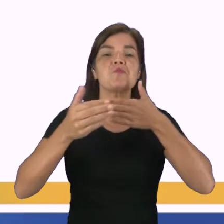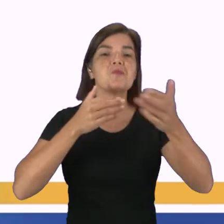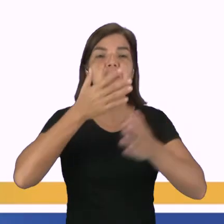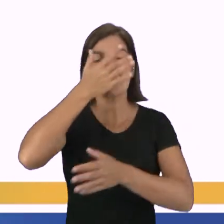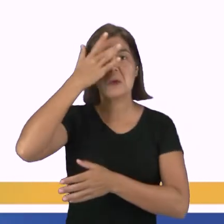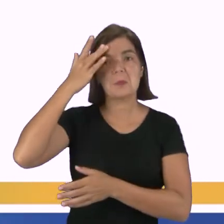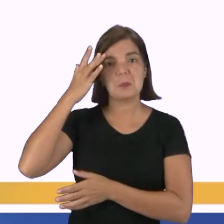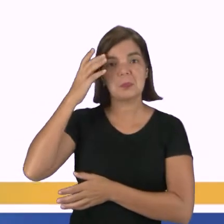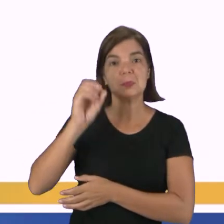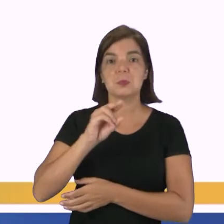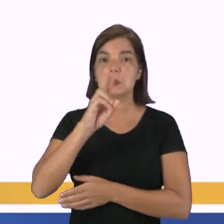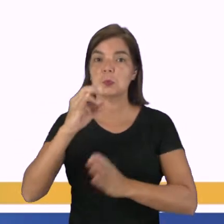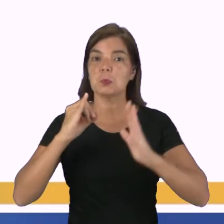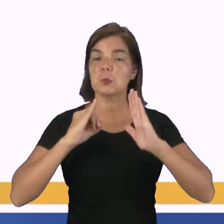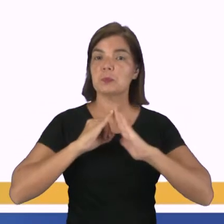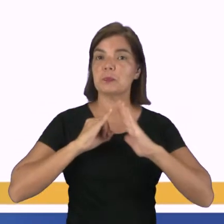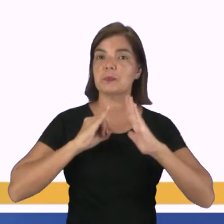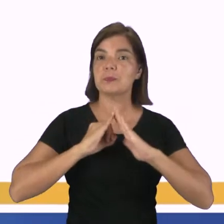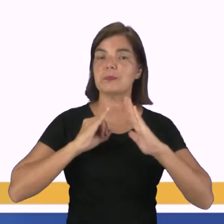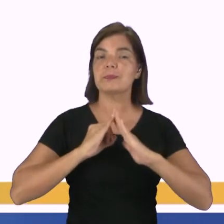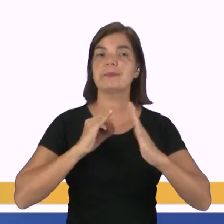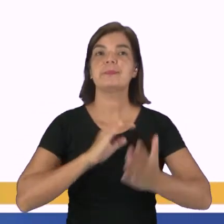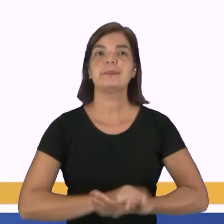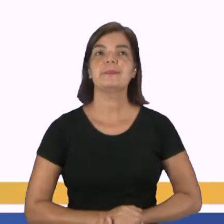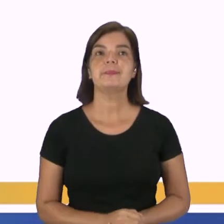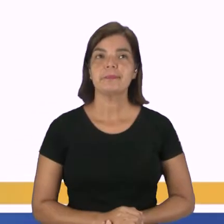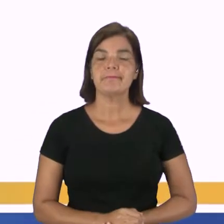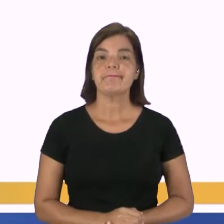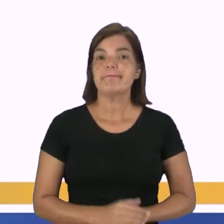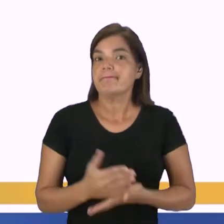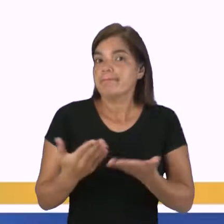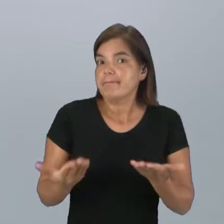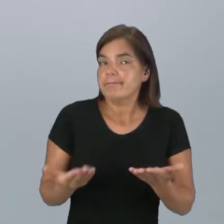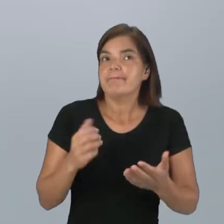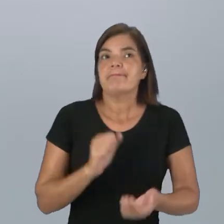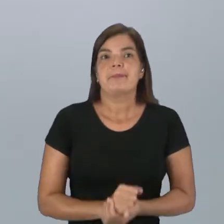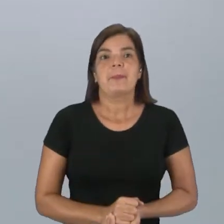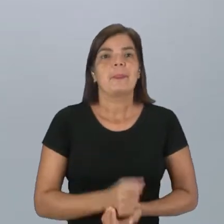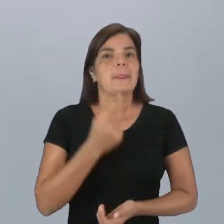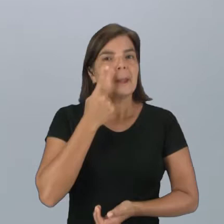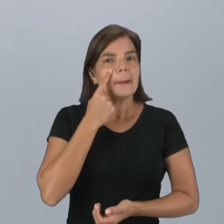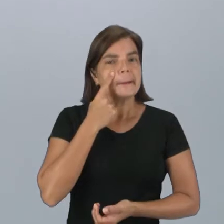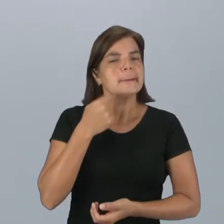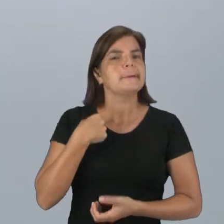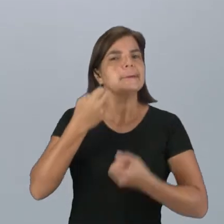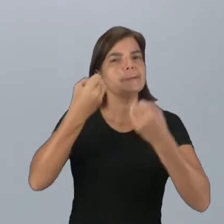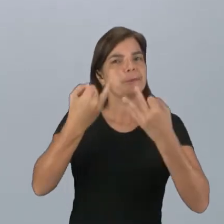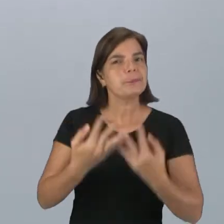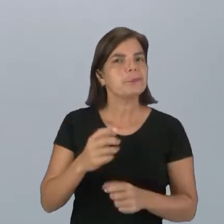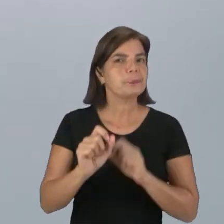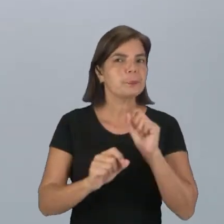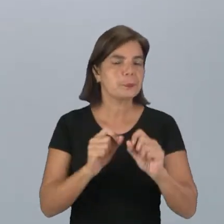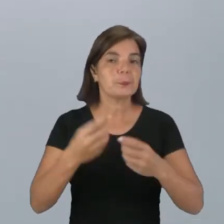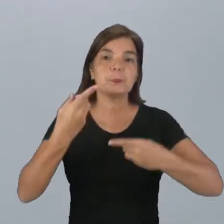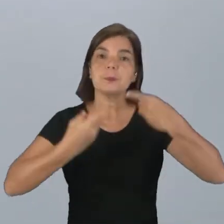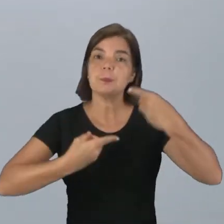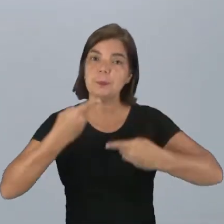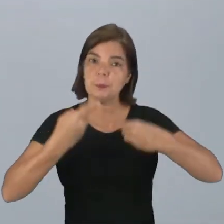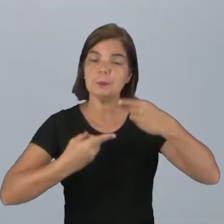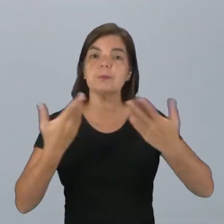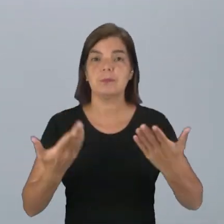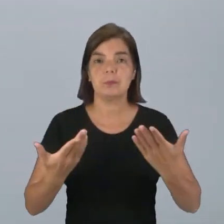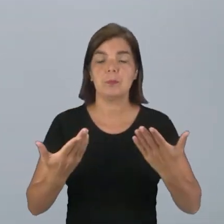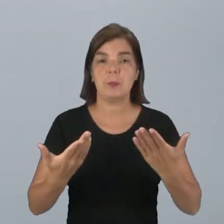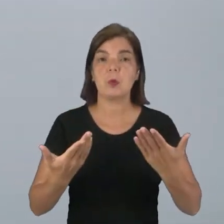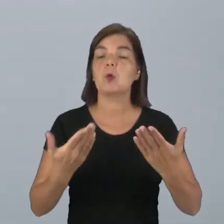organizados por qualquer pessoa ou instituição. Então, gente, a gente pode definir um debate como